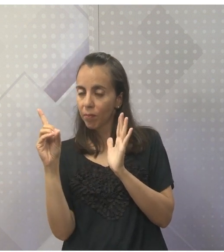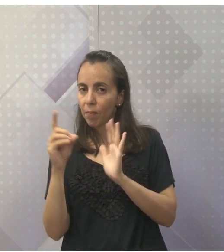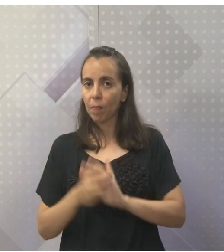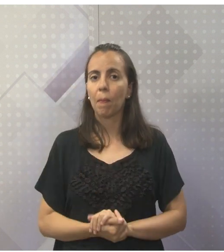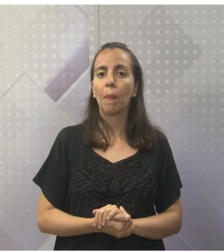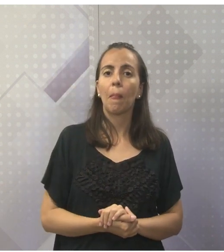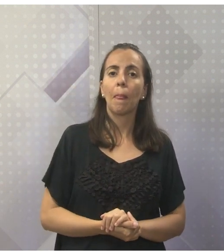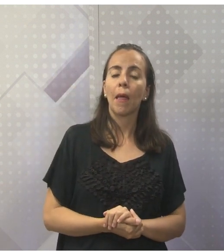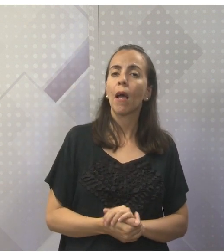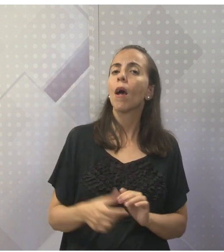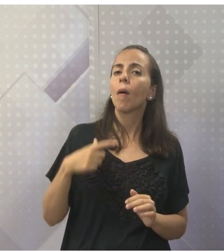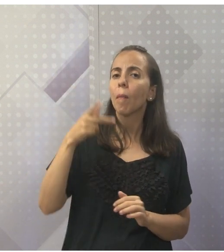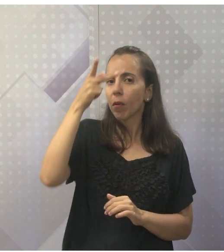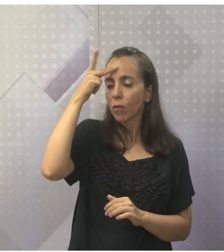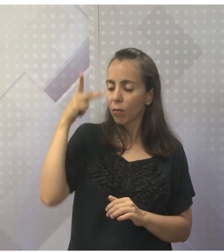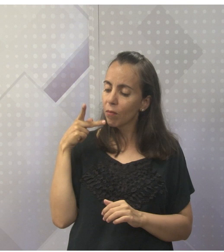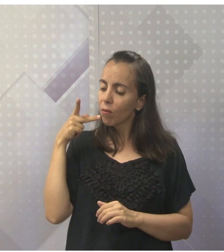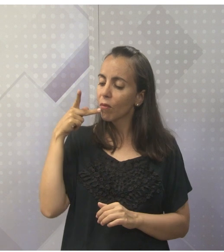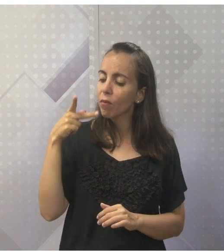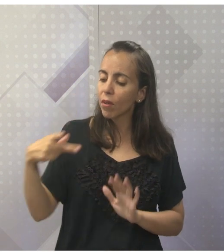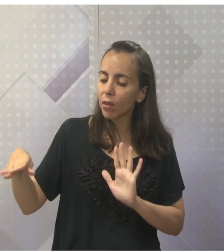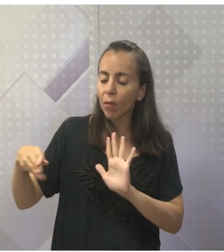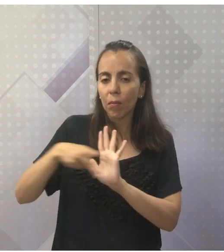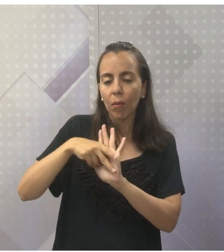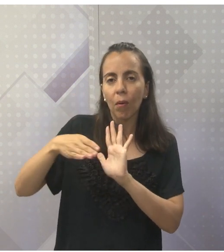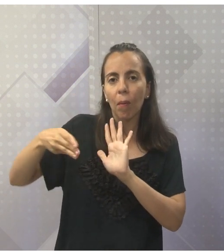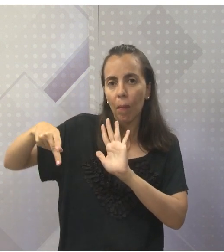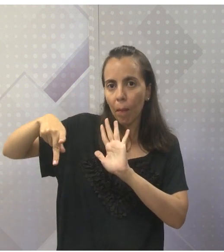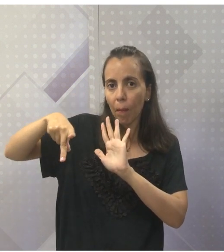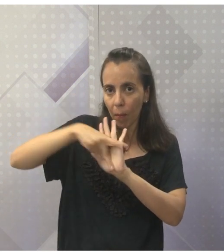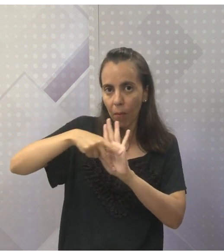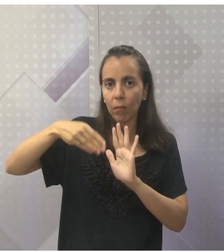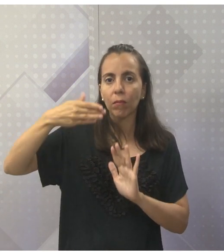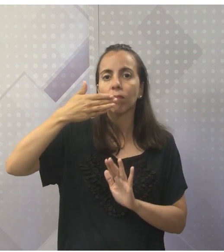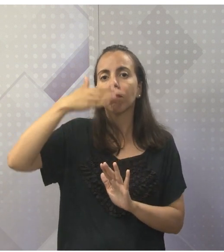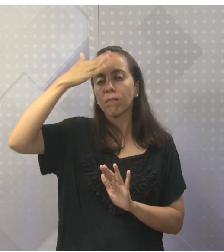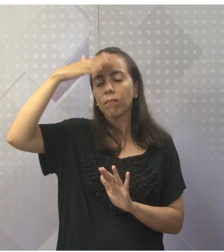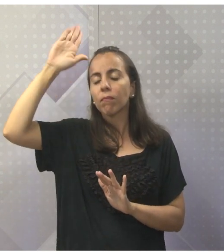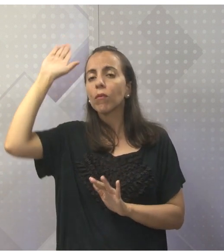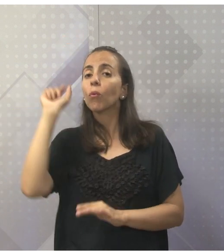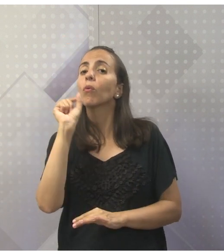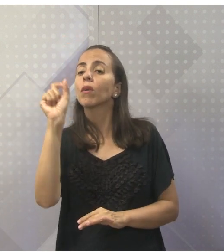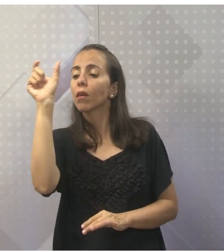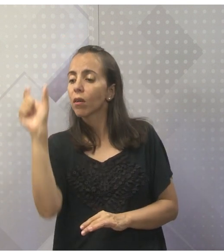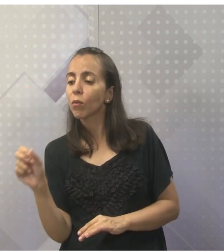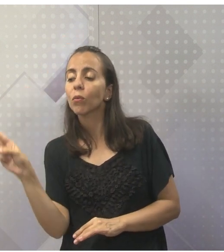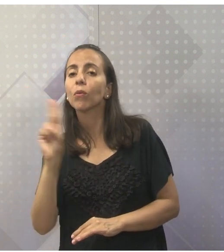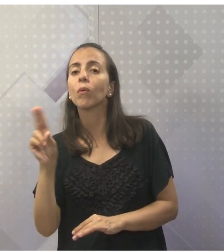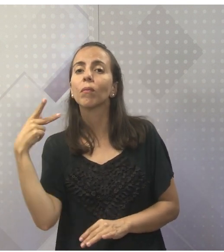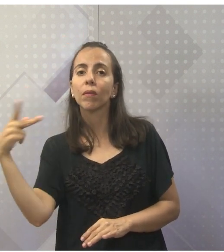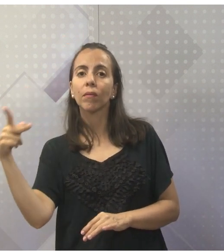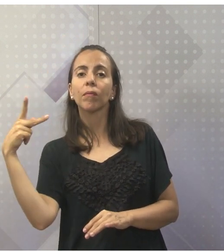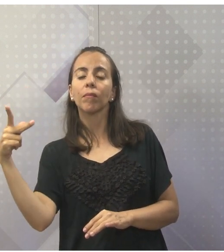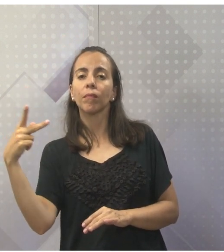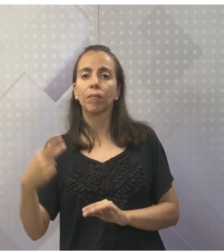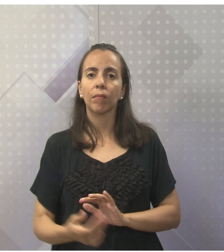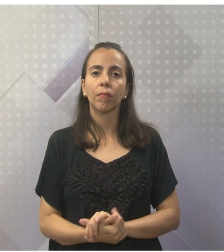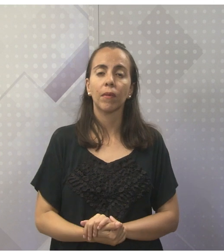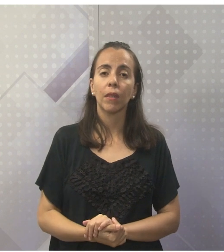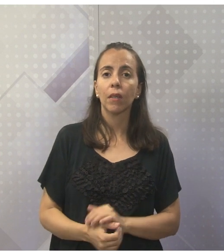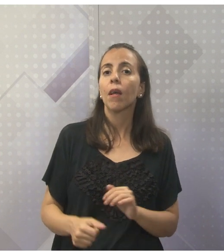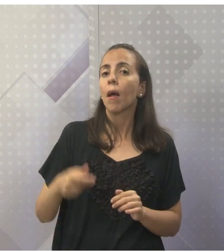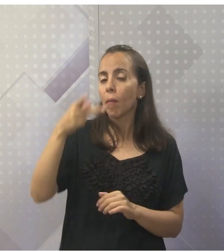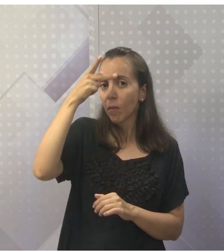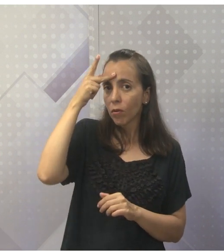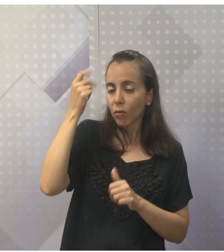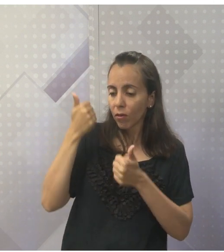islamismo? Quem é? Quem é o profeta? 5. Como é chamado um adepto do islamismo?